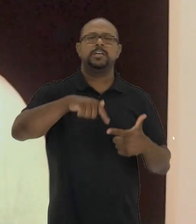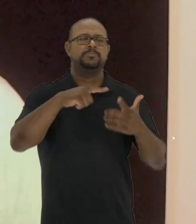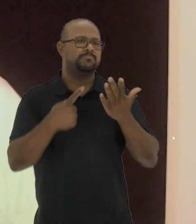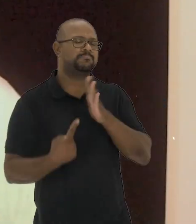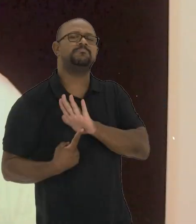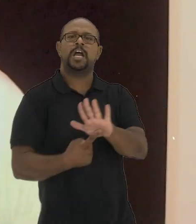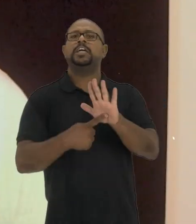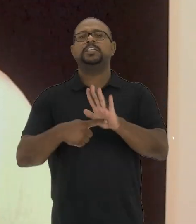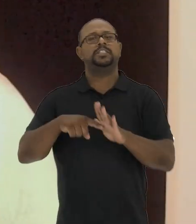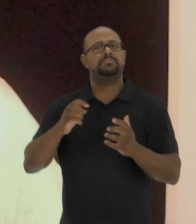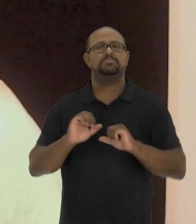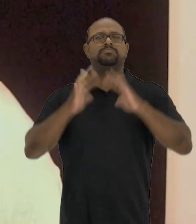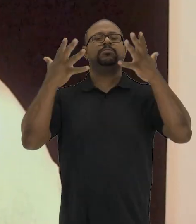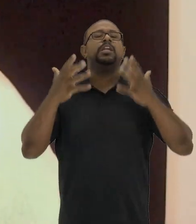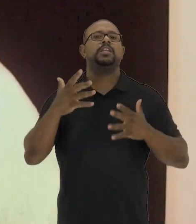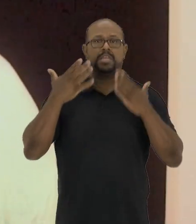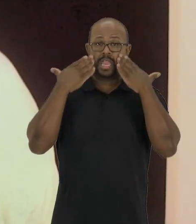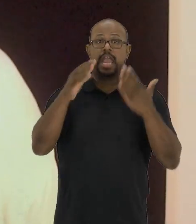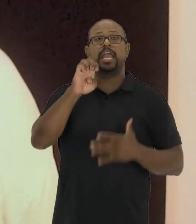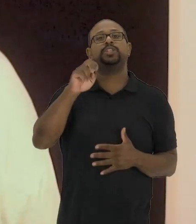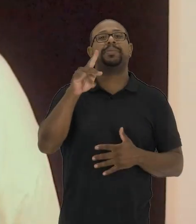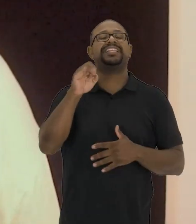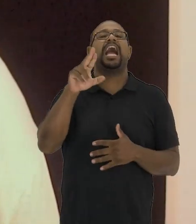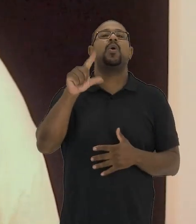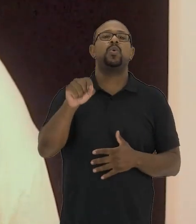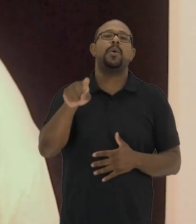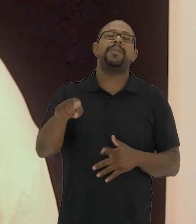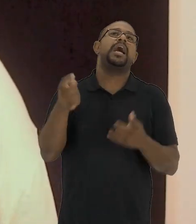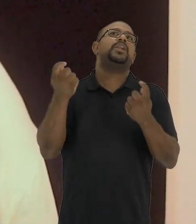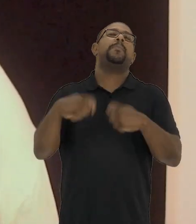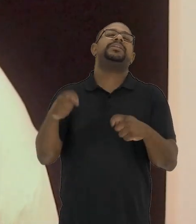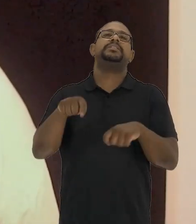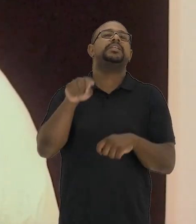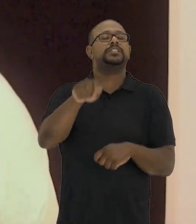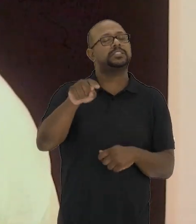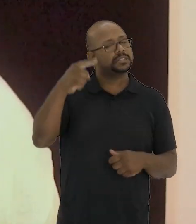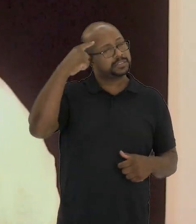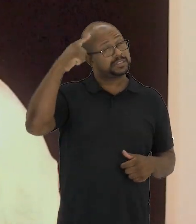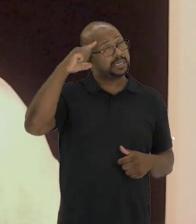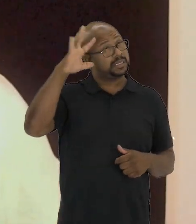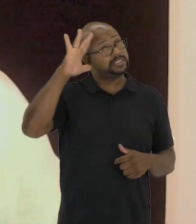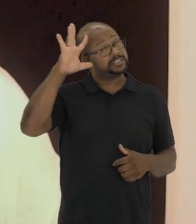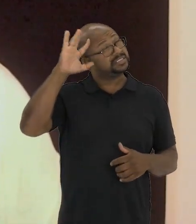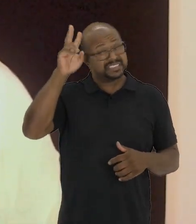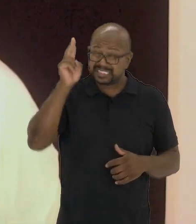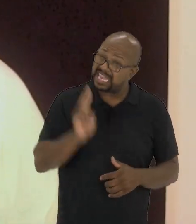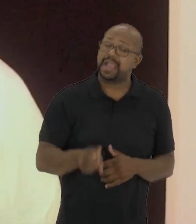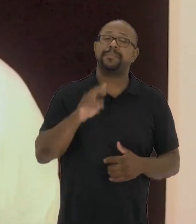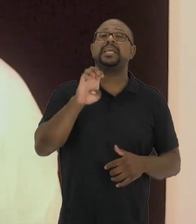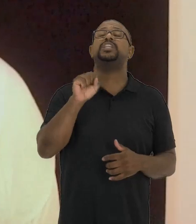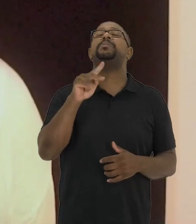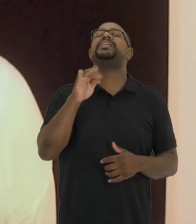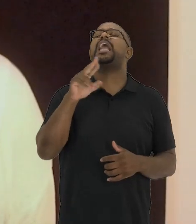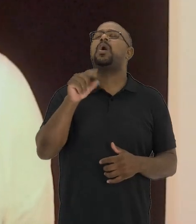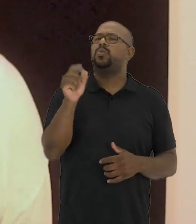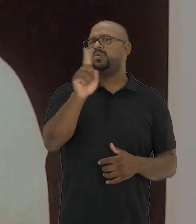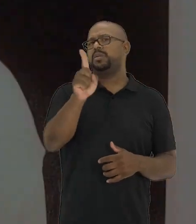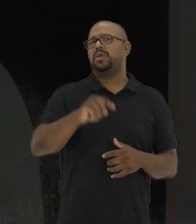vezes transformada em espetacularidade, mas que nem sempre precisa se alicerçar nesse lugar da